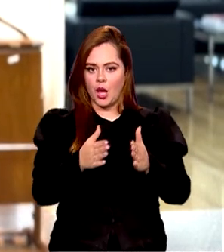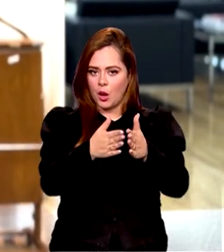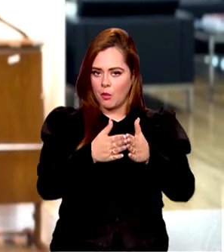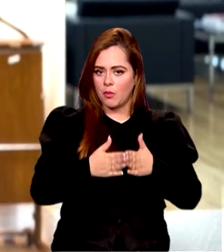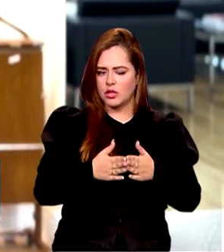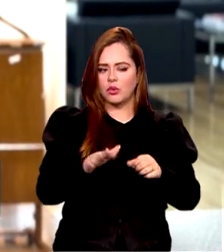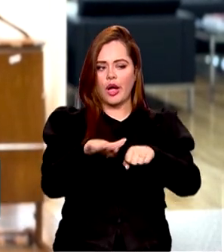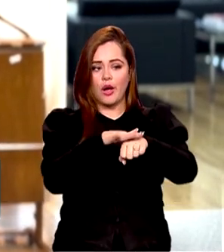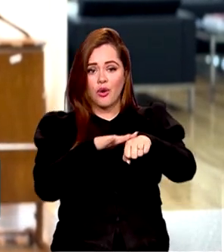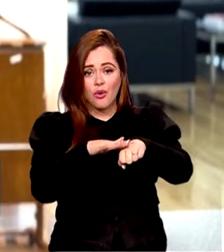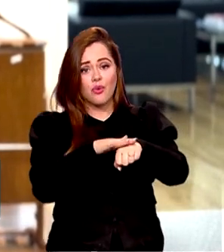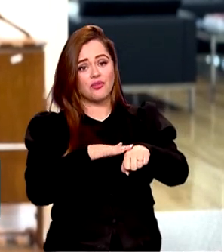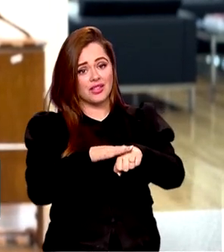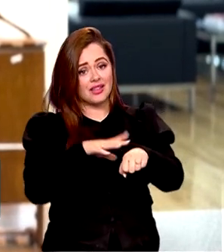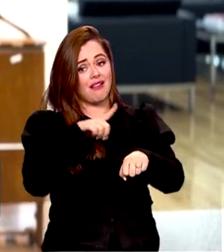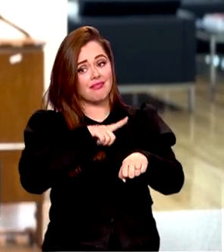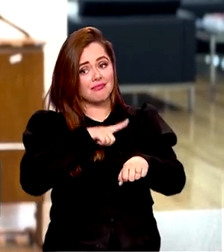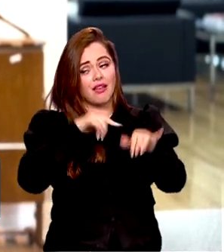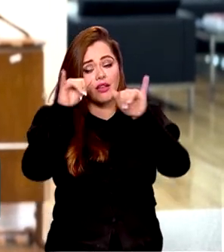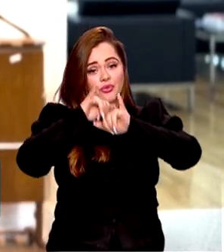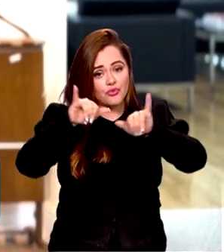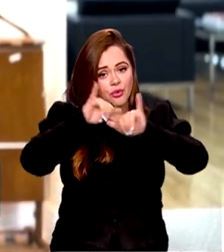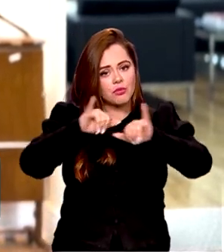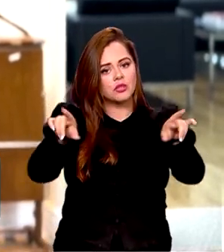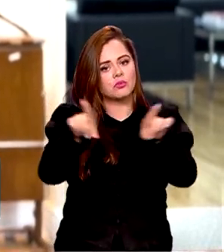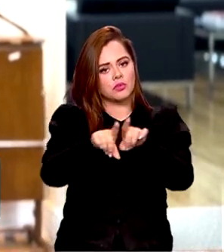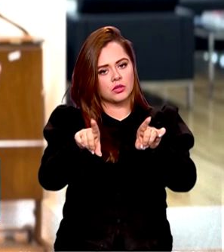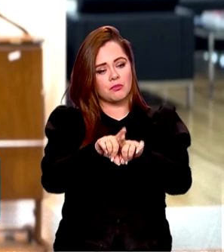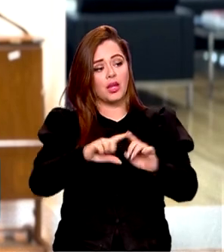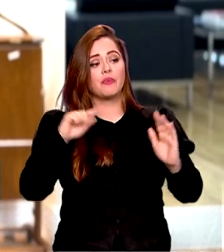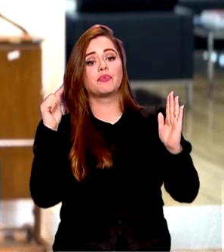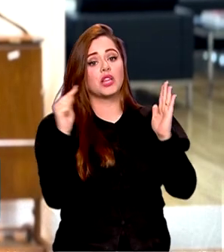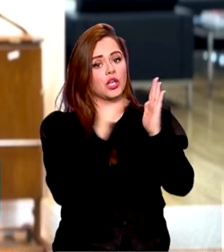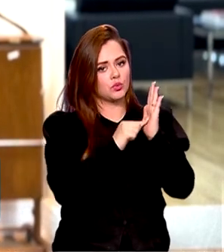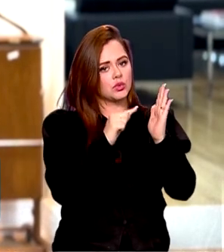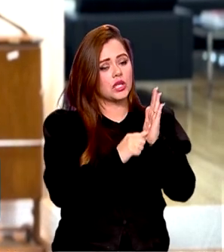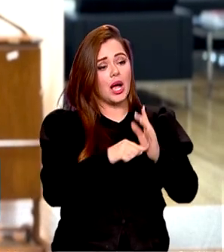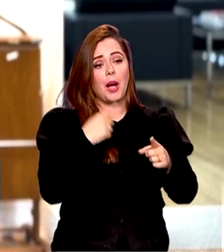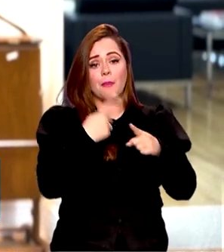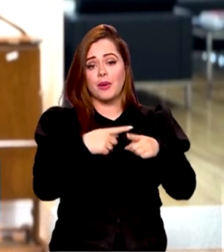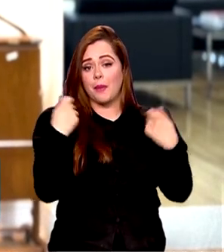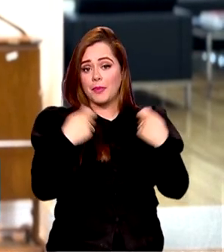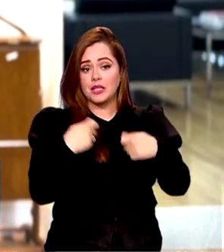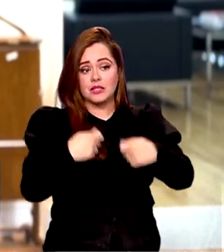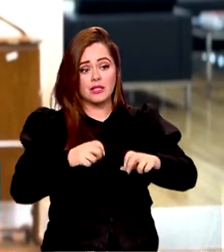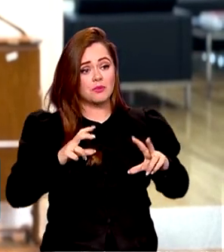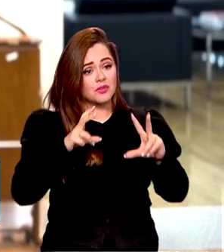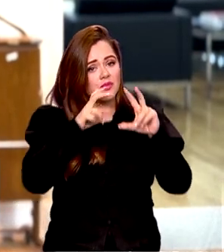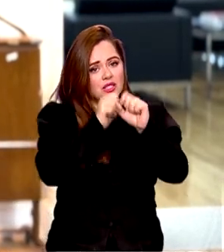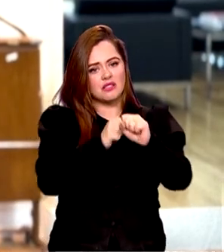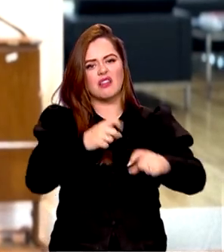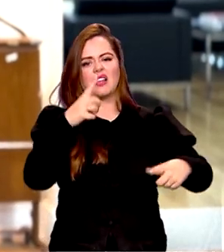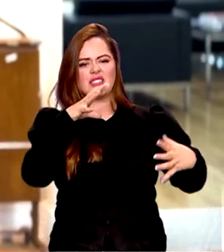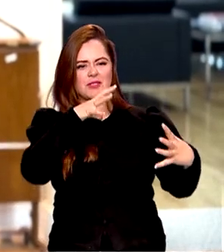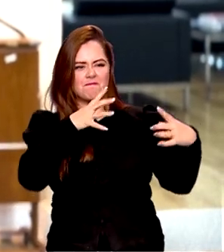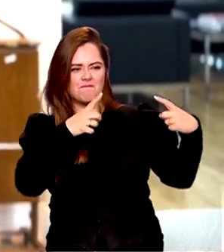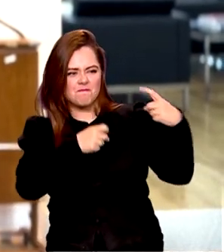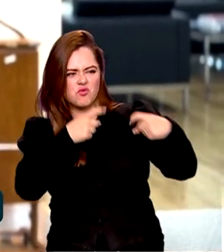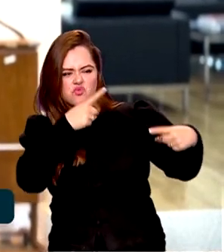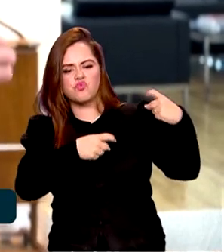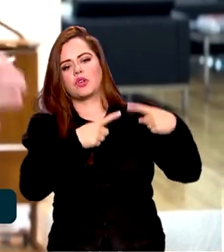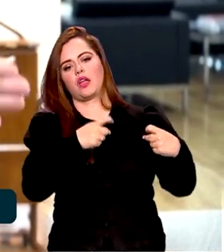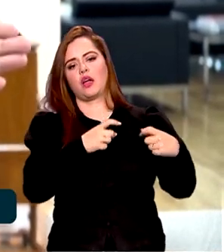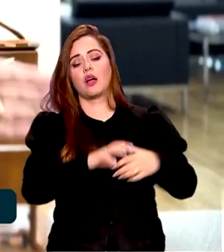dialogar e, tendo informações, denunciar, para que possamos vencer essa batalha, para que possamos